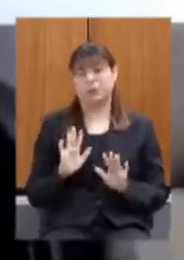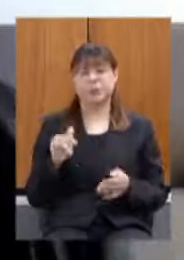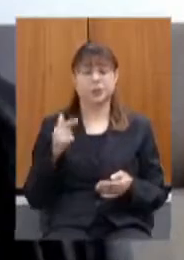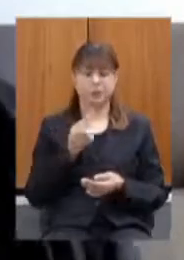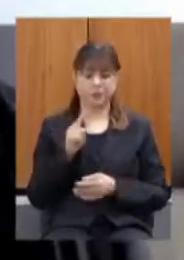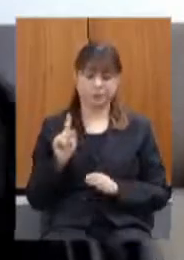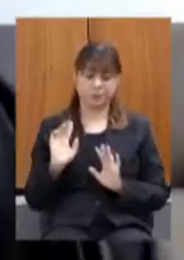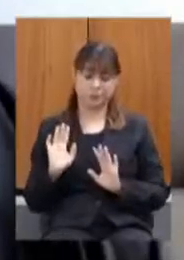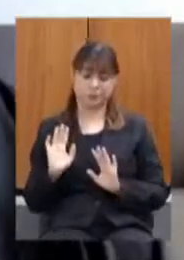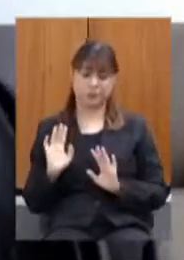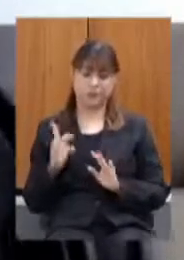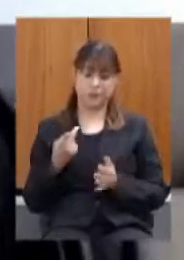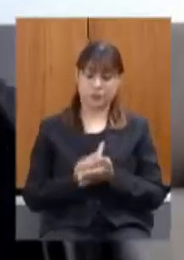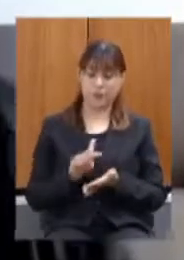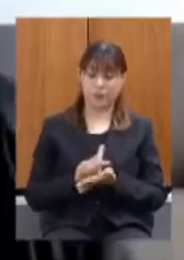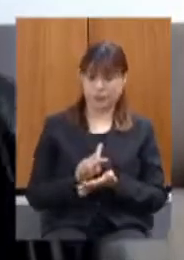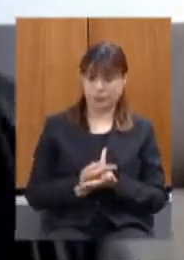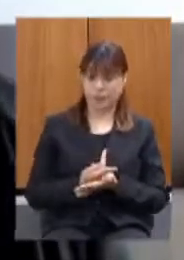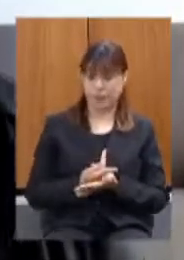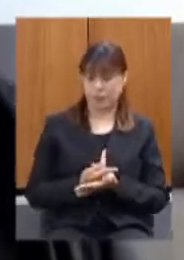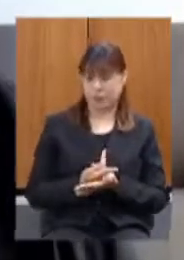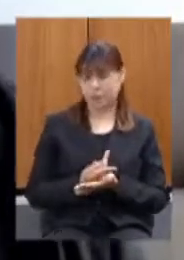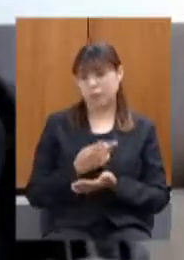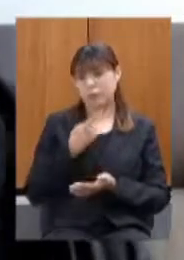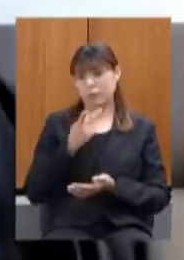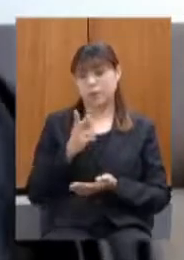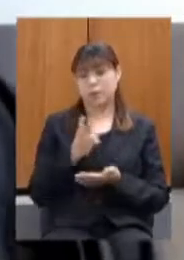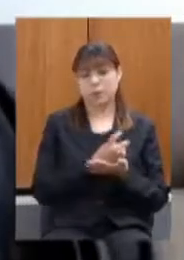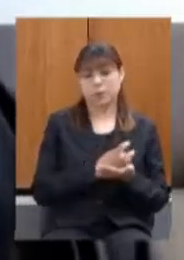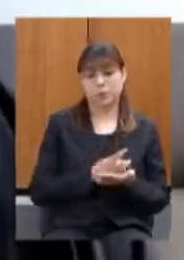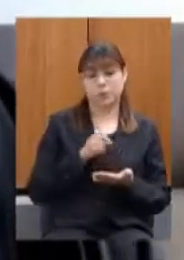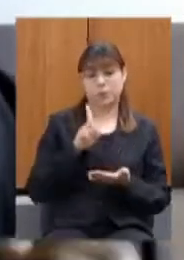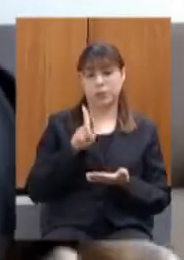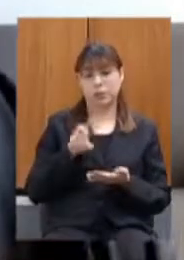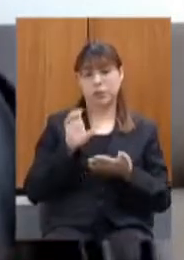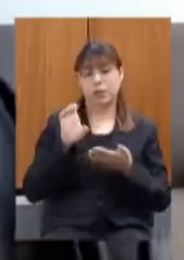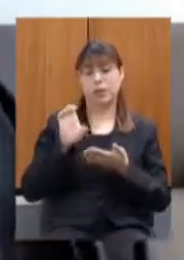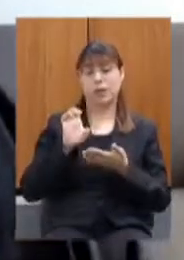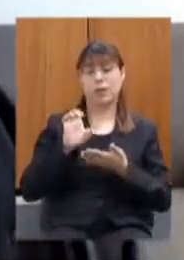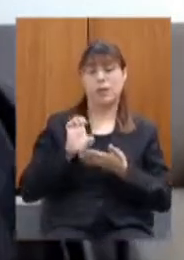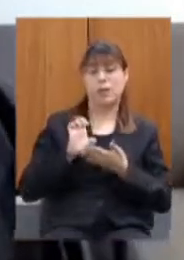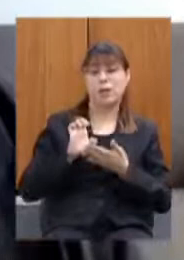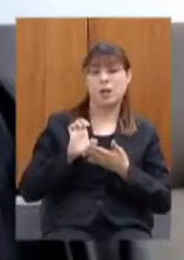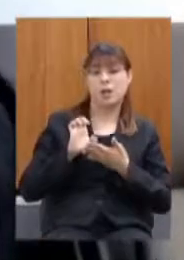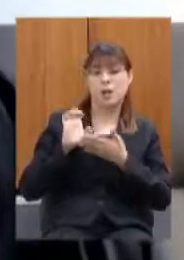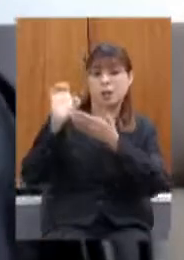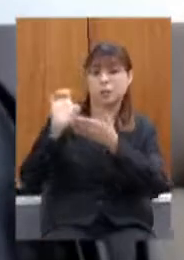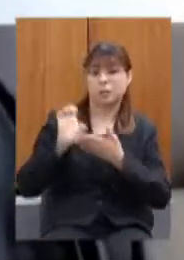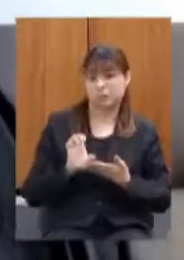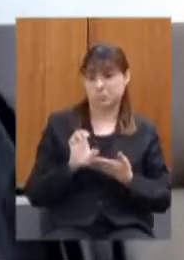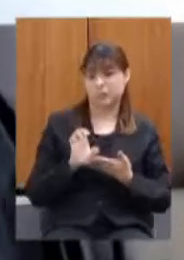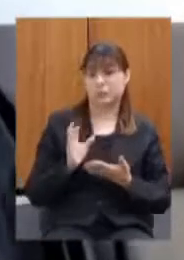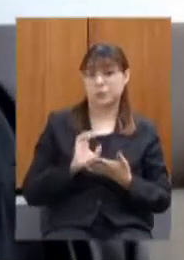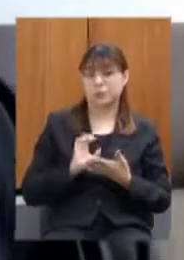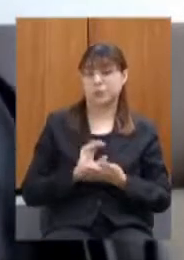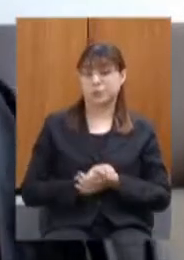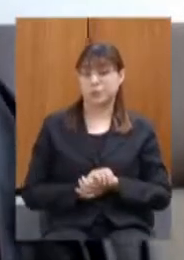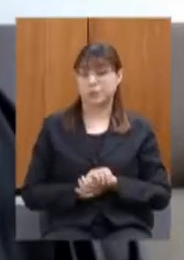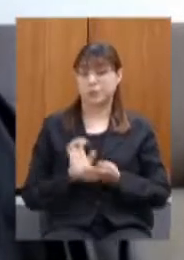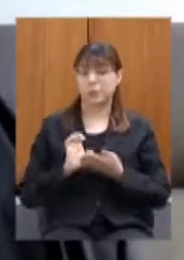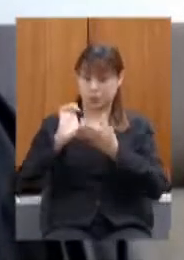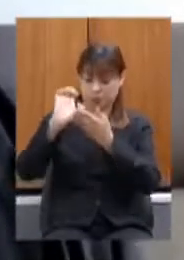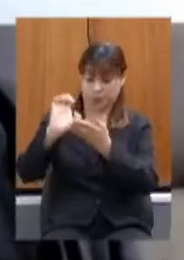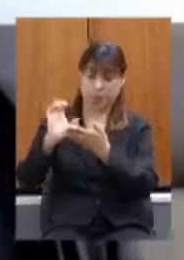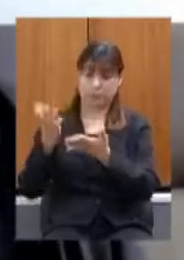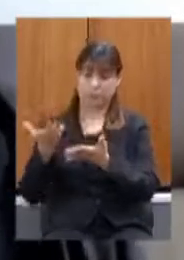o erro secretário é falar em tributar as exportações esse plural é venenoso ele é tóxico